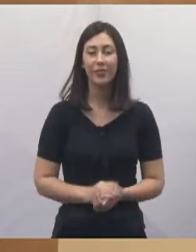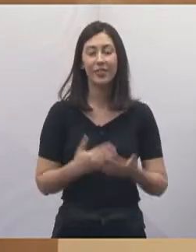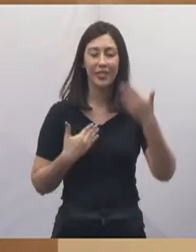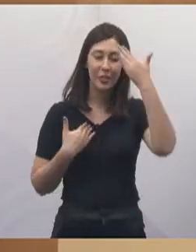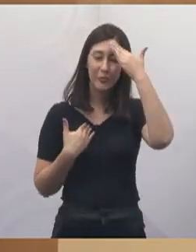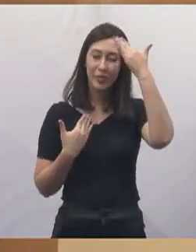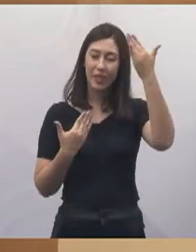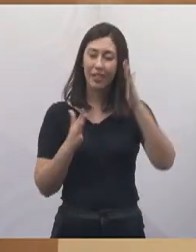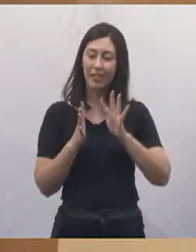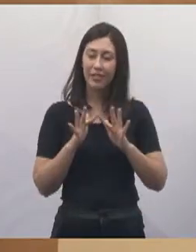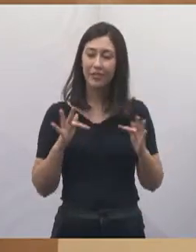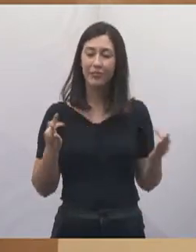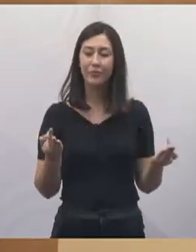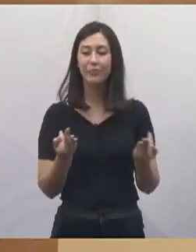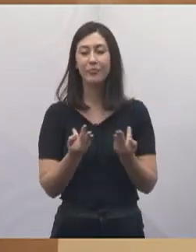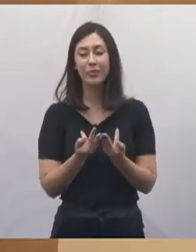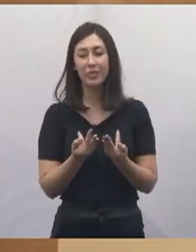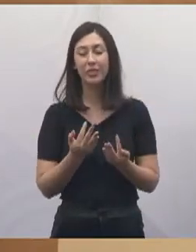família.